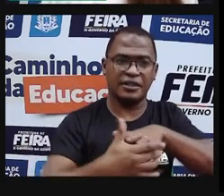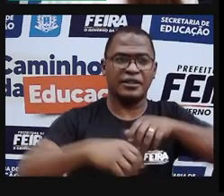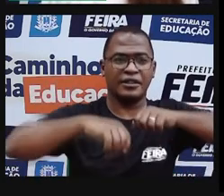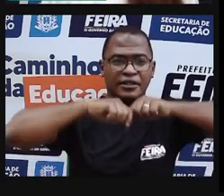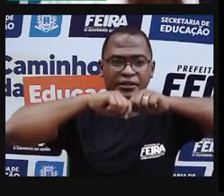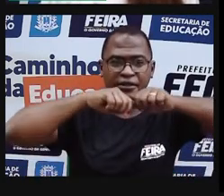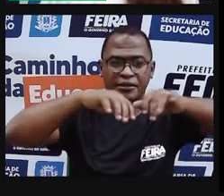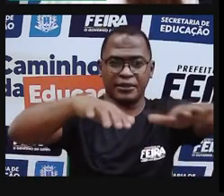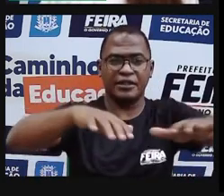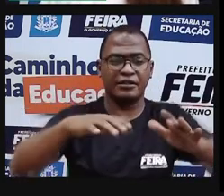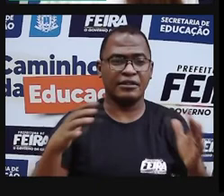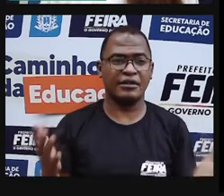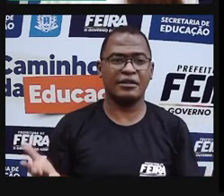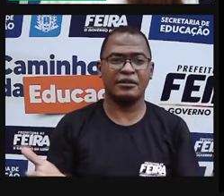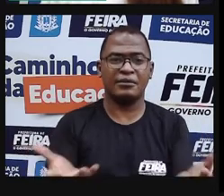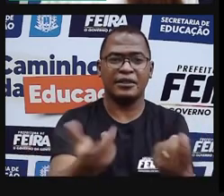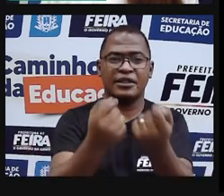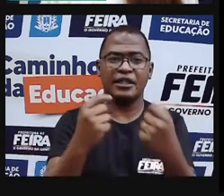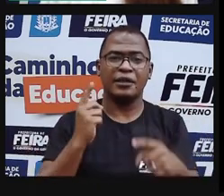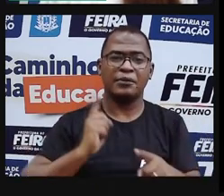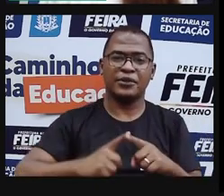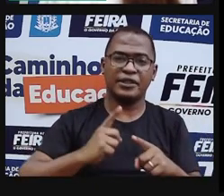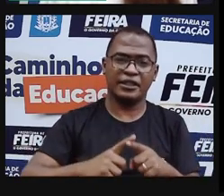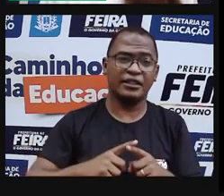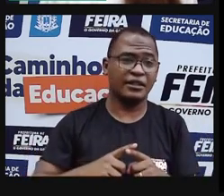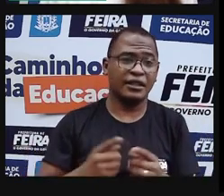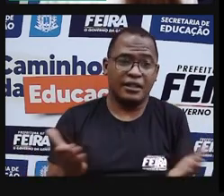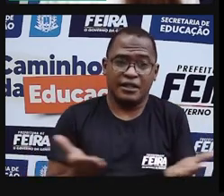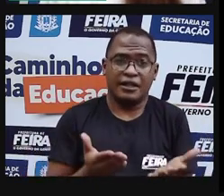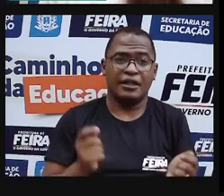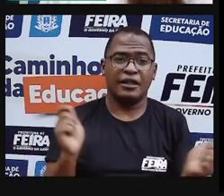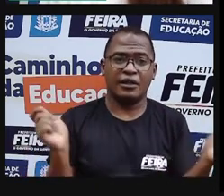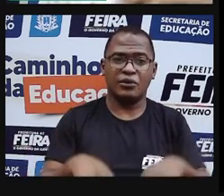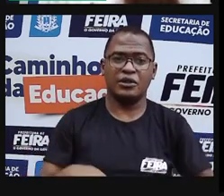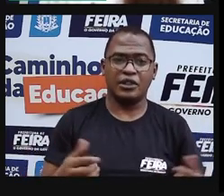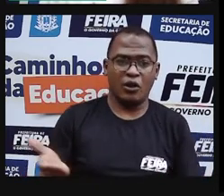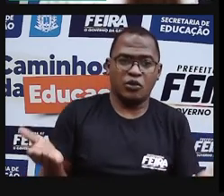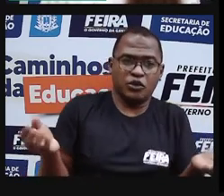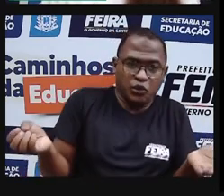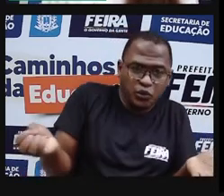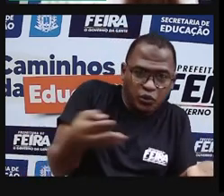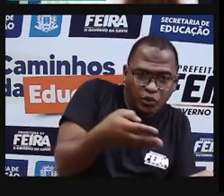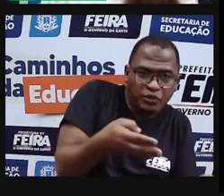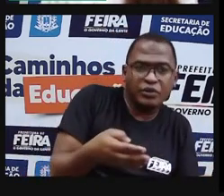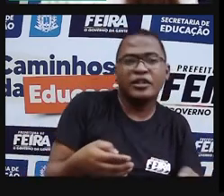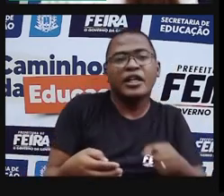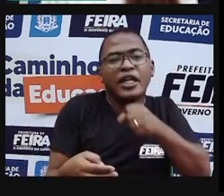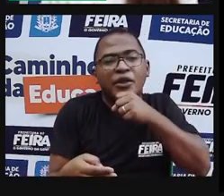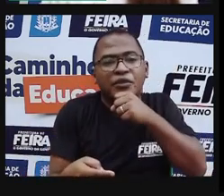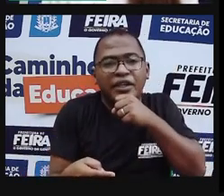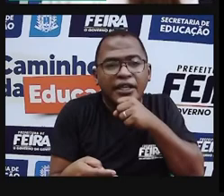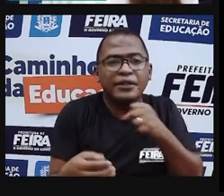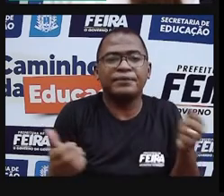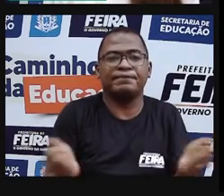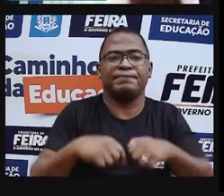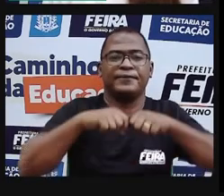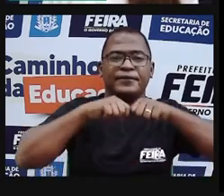artista colocando nas redes, na mídia, para realmente propagar esse conhecimento.